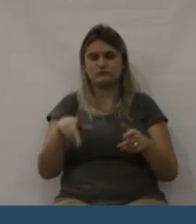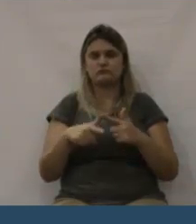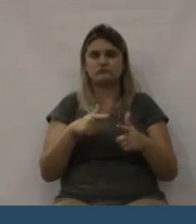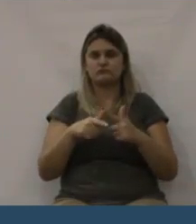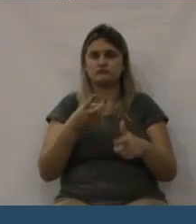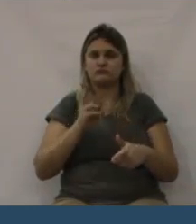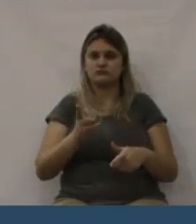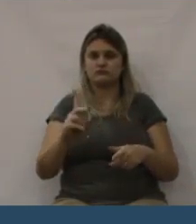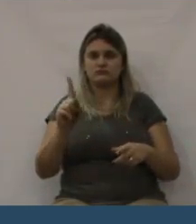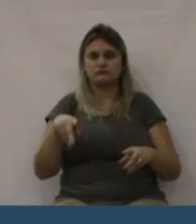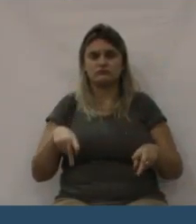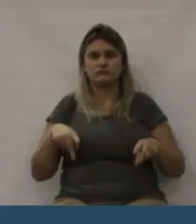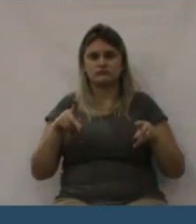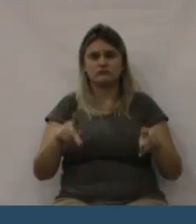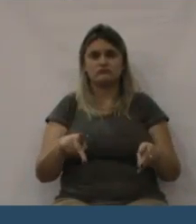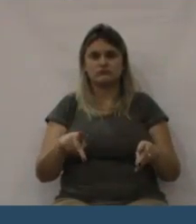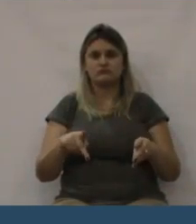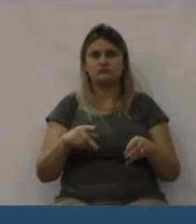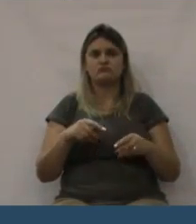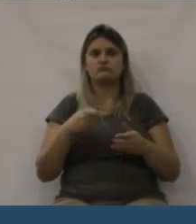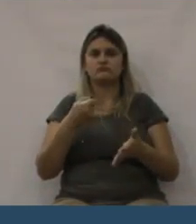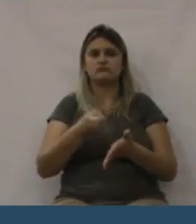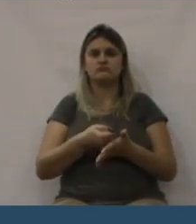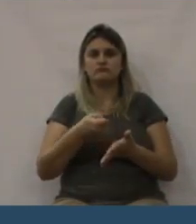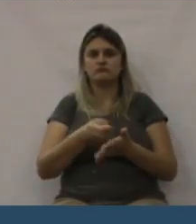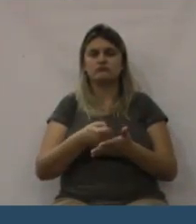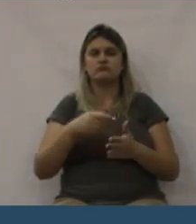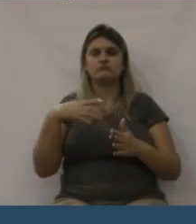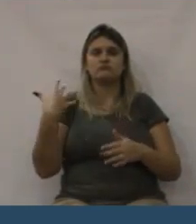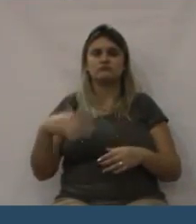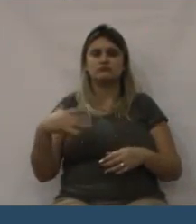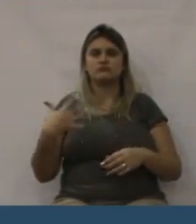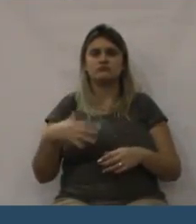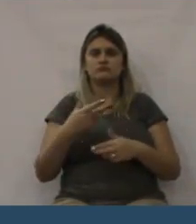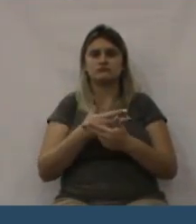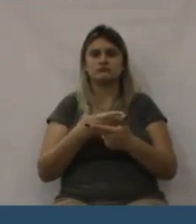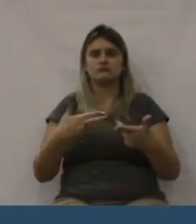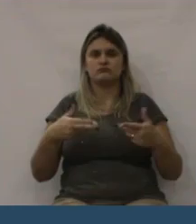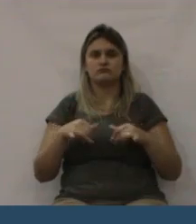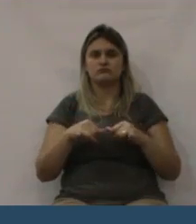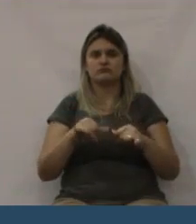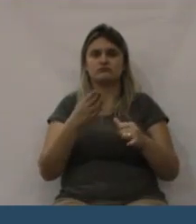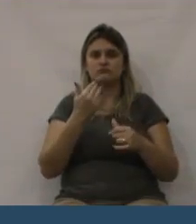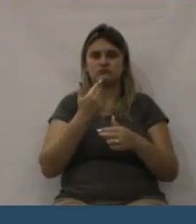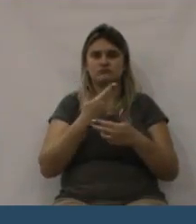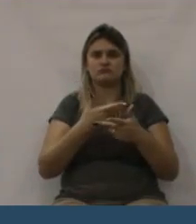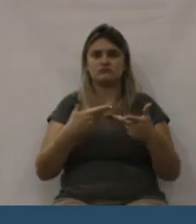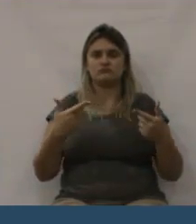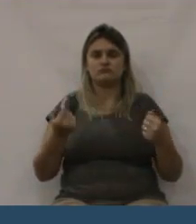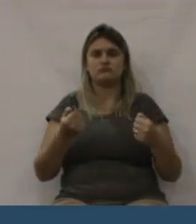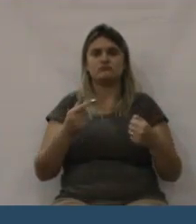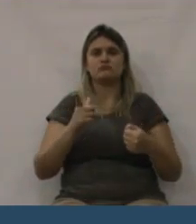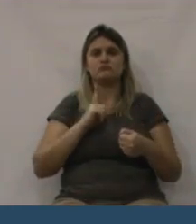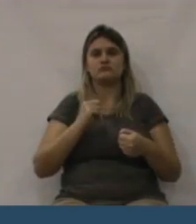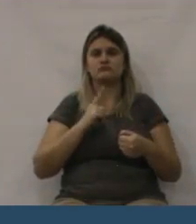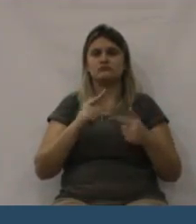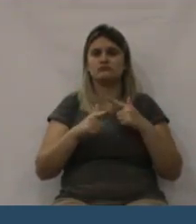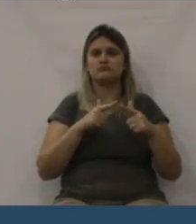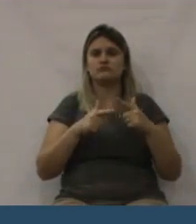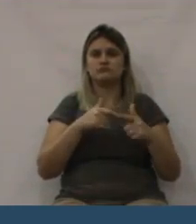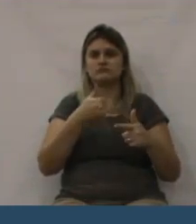saia fora e dá lugar para quem quer fazer o bem. Muitas pessoas boas têm,